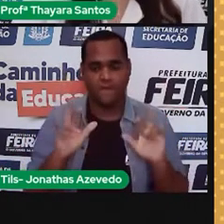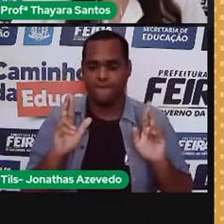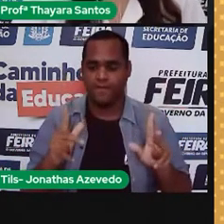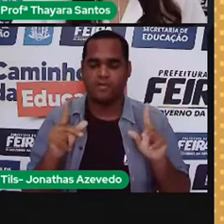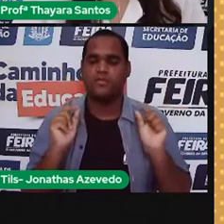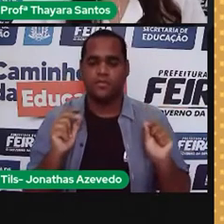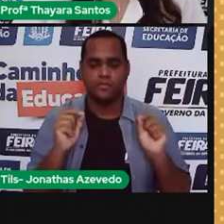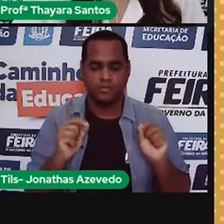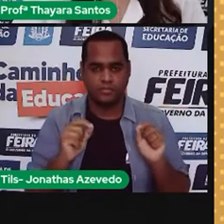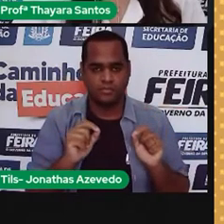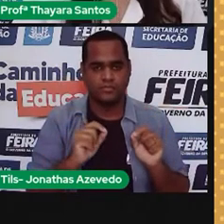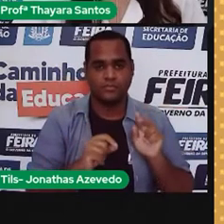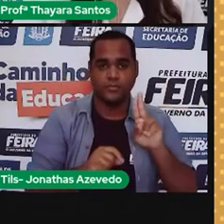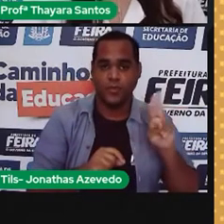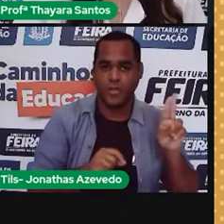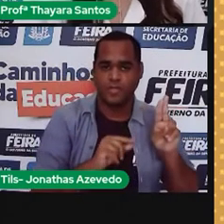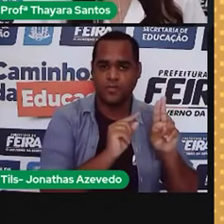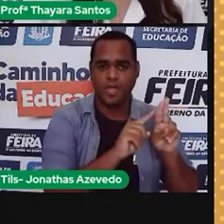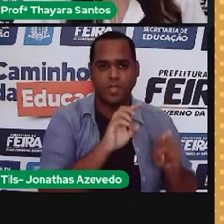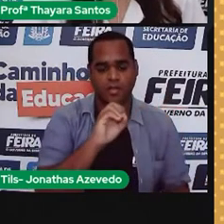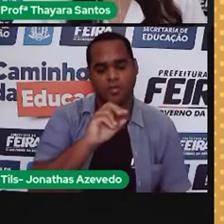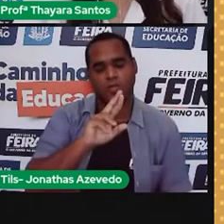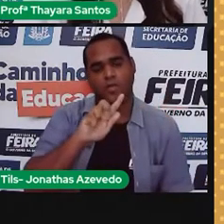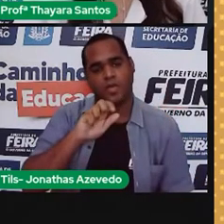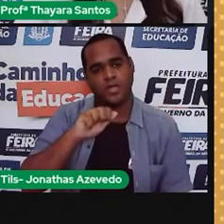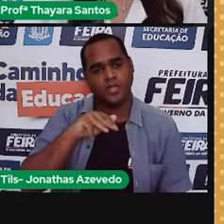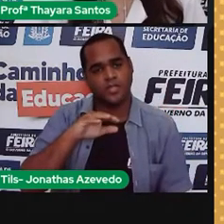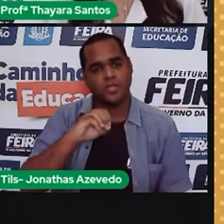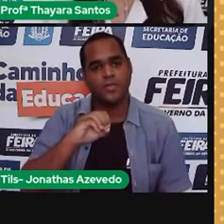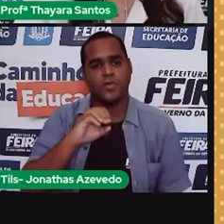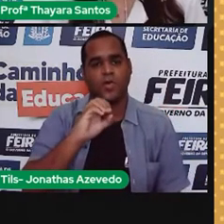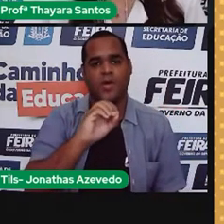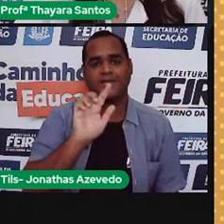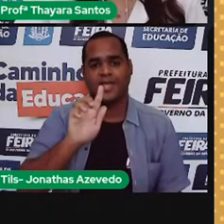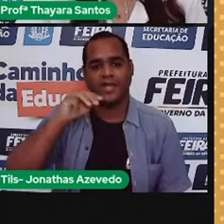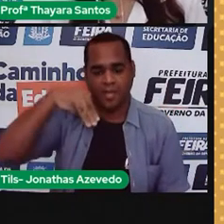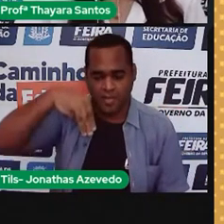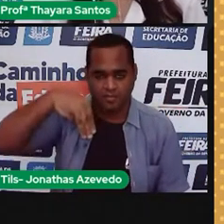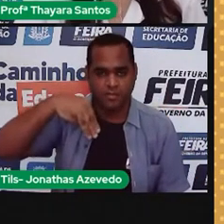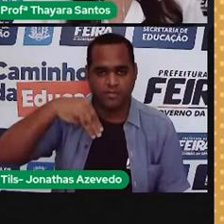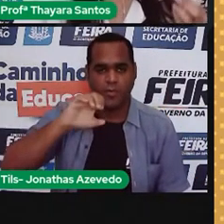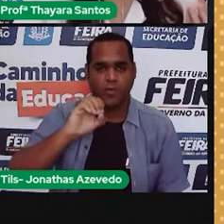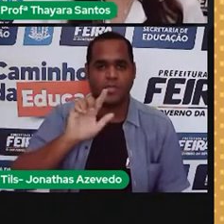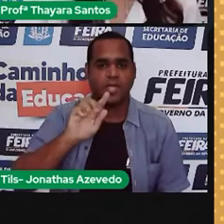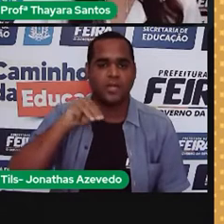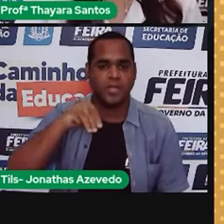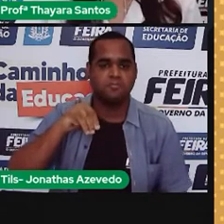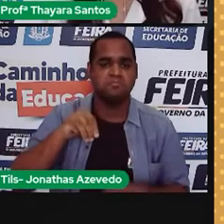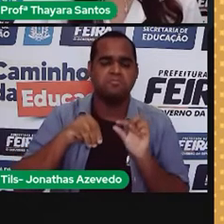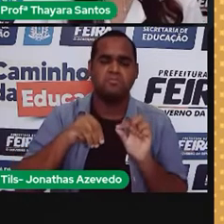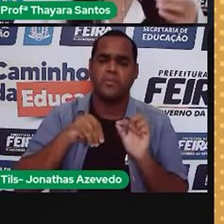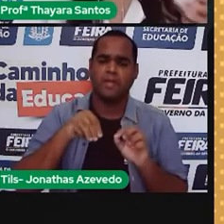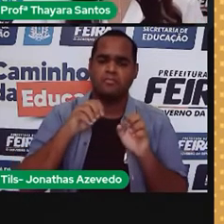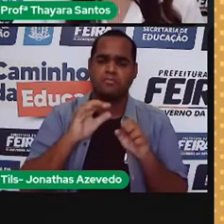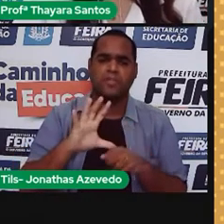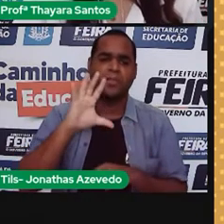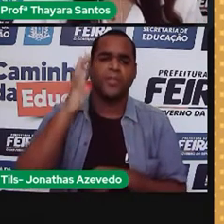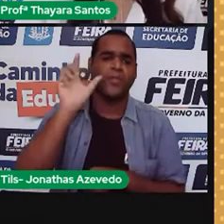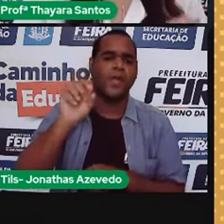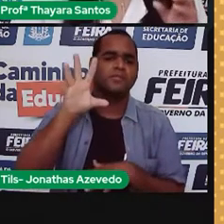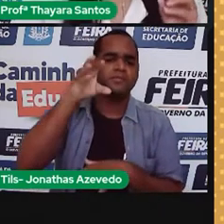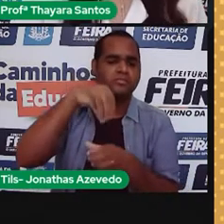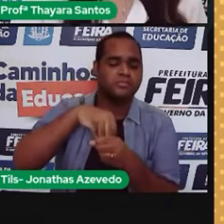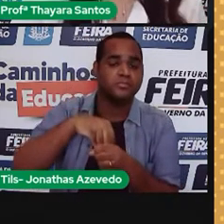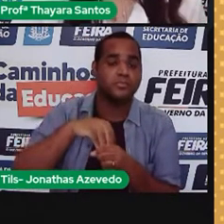Como o nome já está dizendo aqui, organismos geneticamente modificados. O acontece nesses casos? Nesses